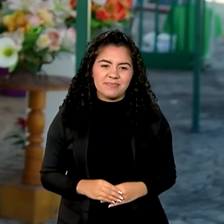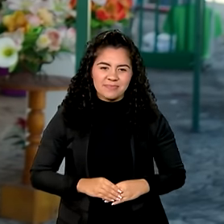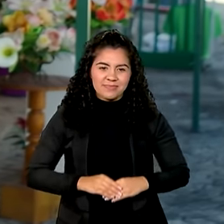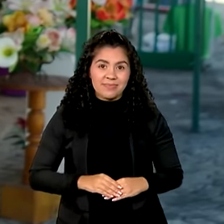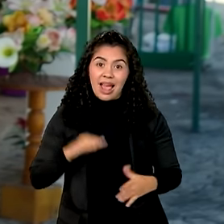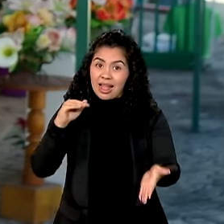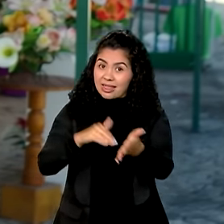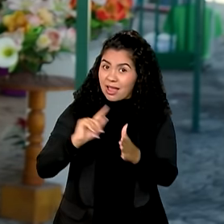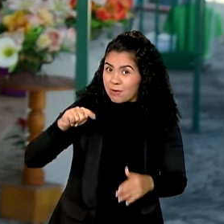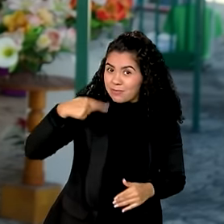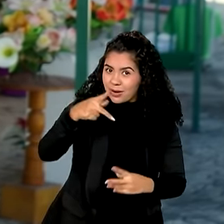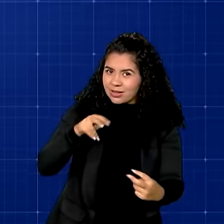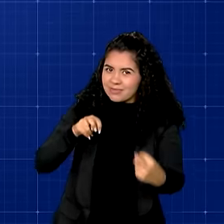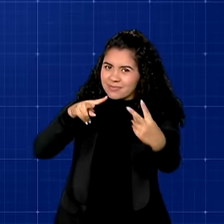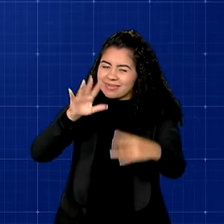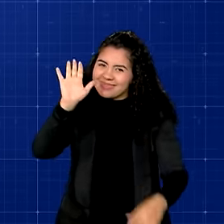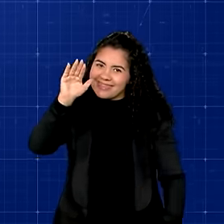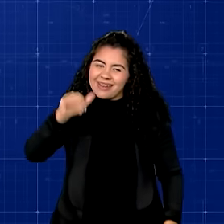Até a próxima. Tchau!